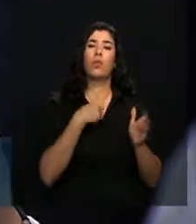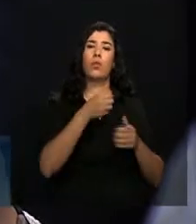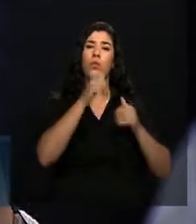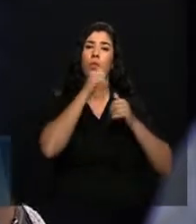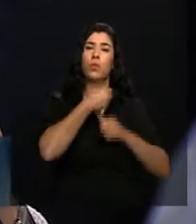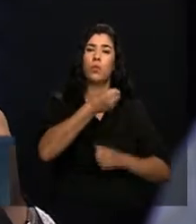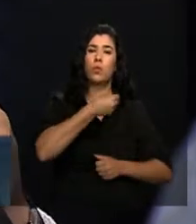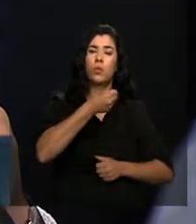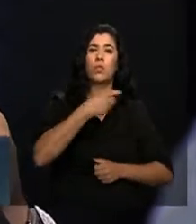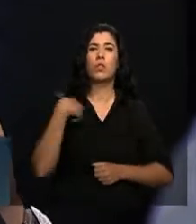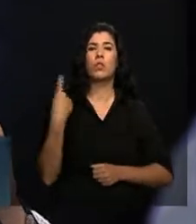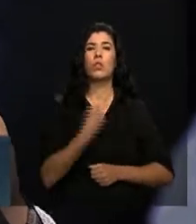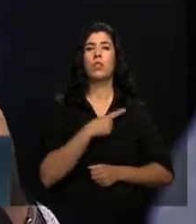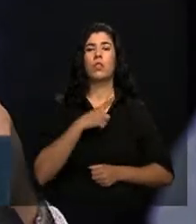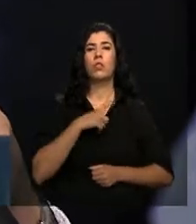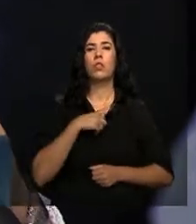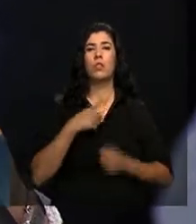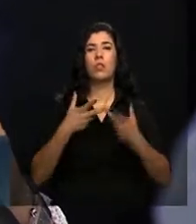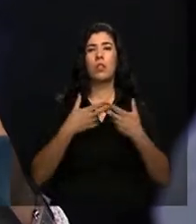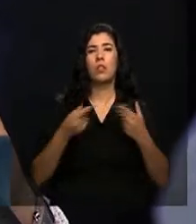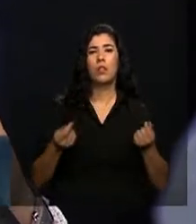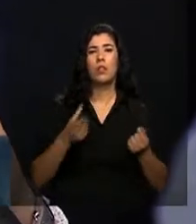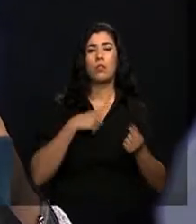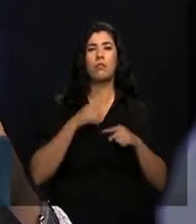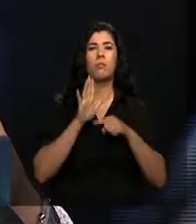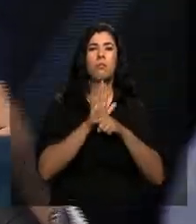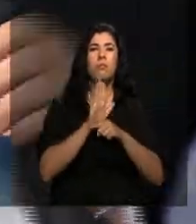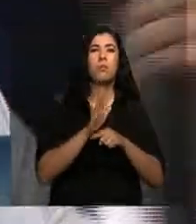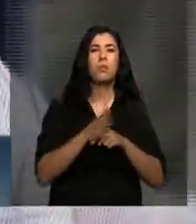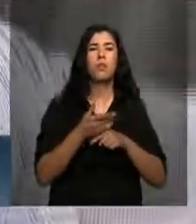nós vamos passar a ter algum tipo de briefing diário.